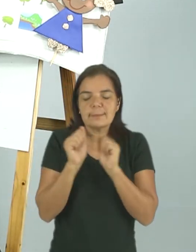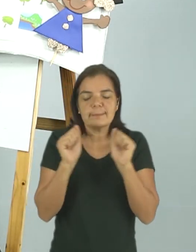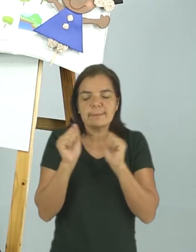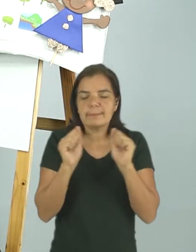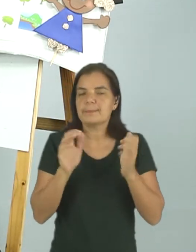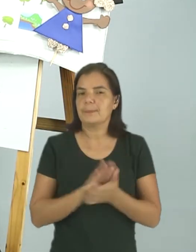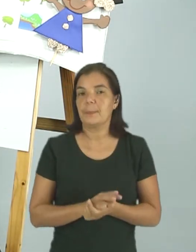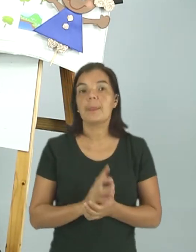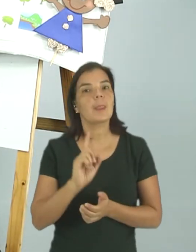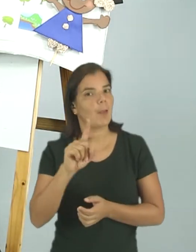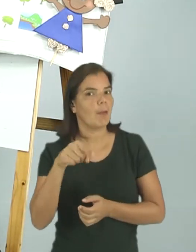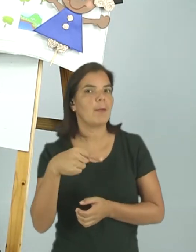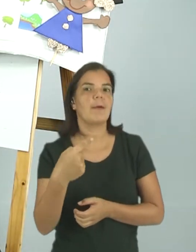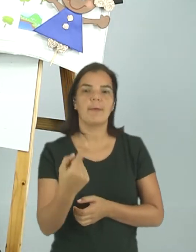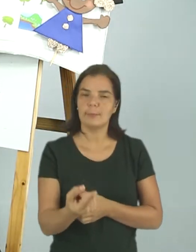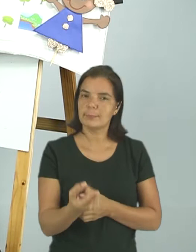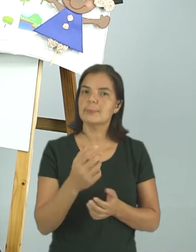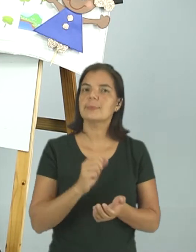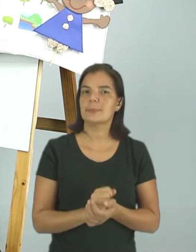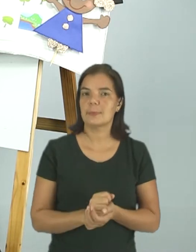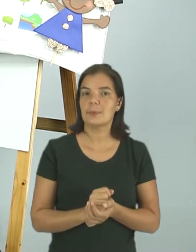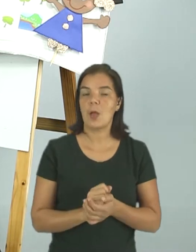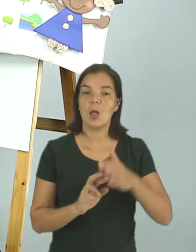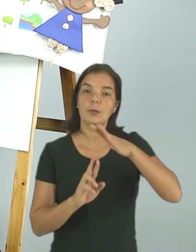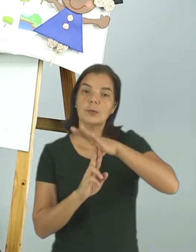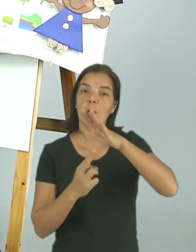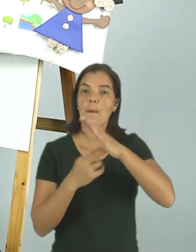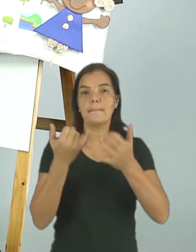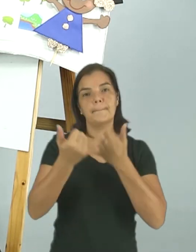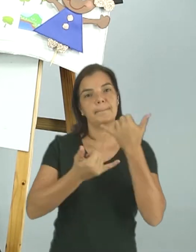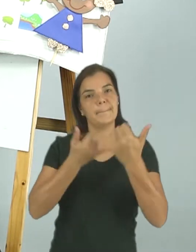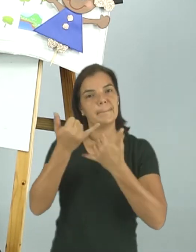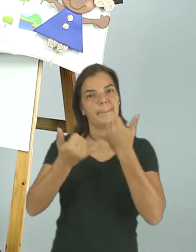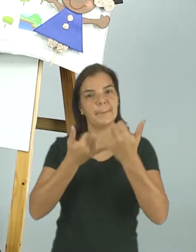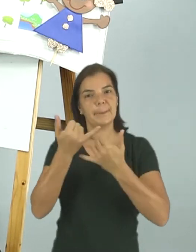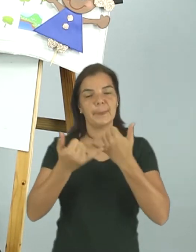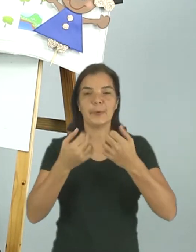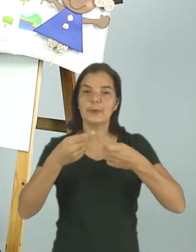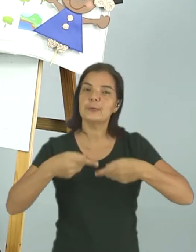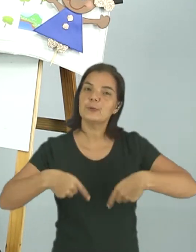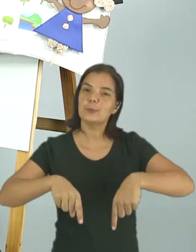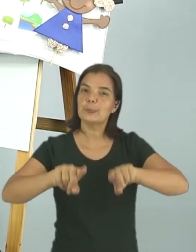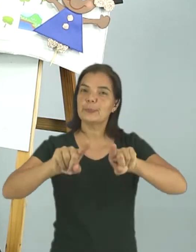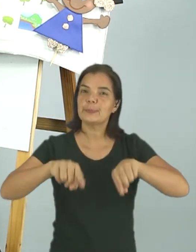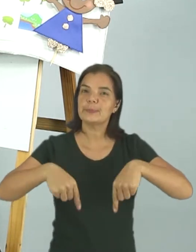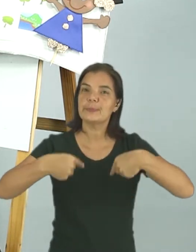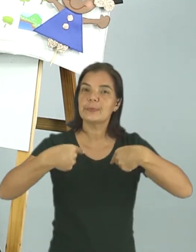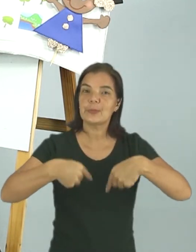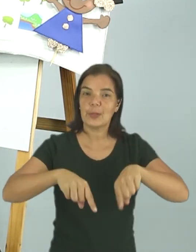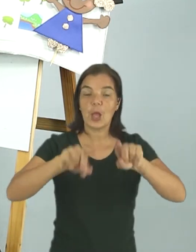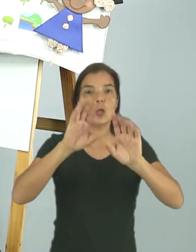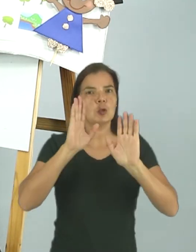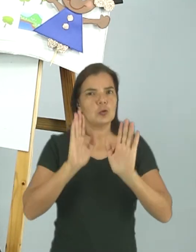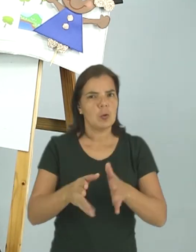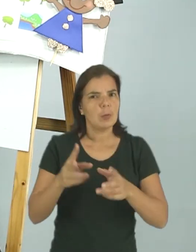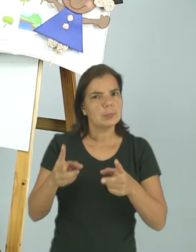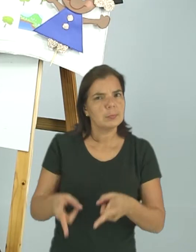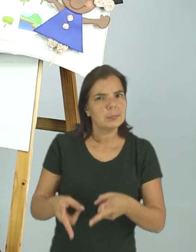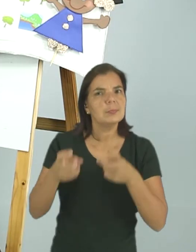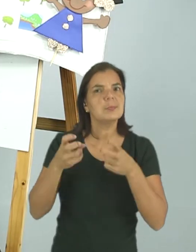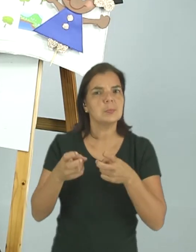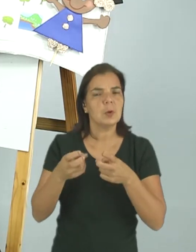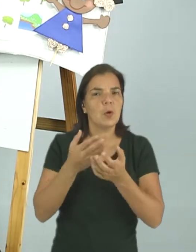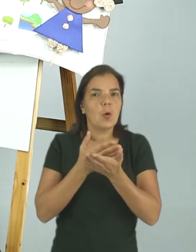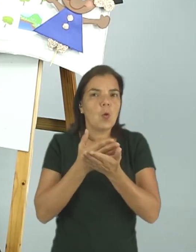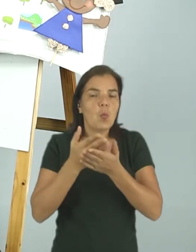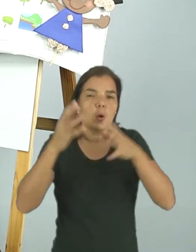sorvete. Depois disso, ela foi na pracinha brincar de balanço. Só que quando ela percebeu,